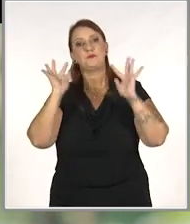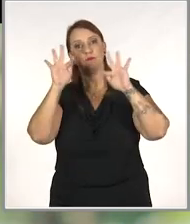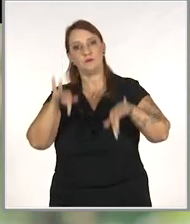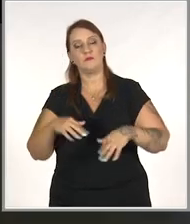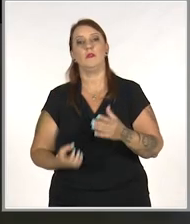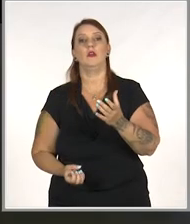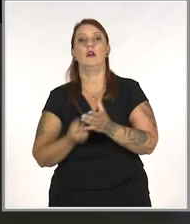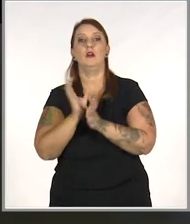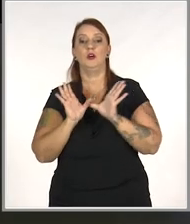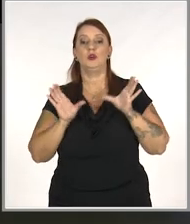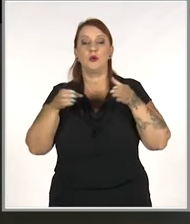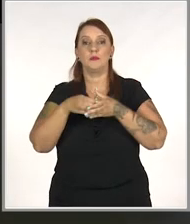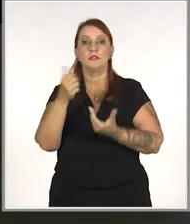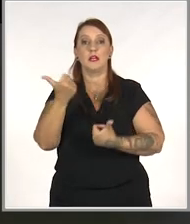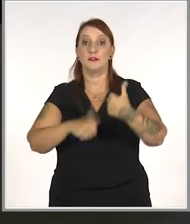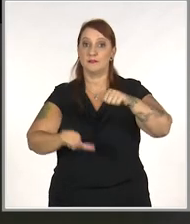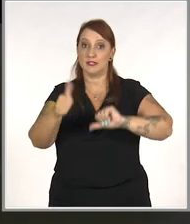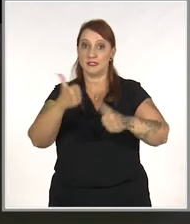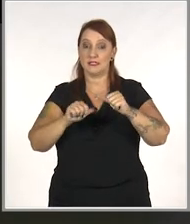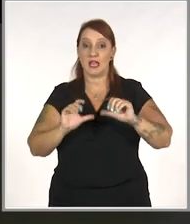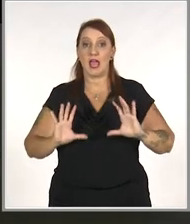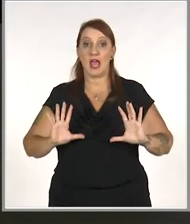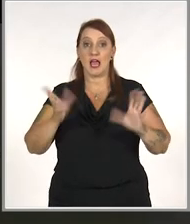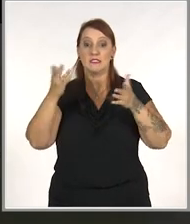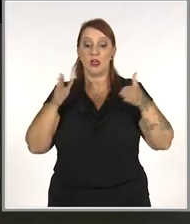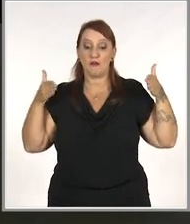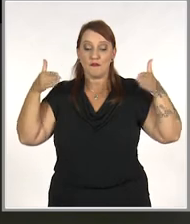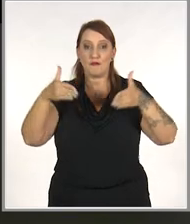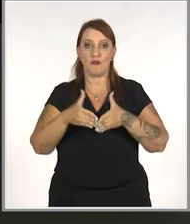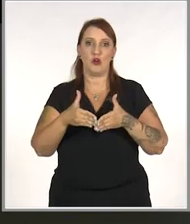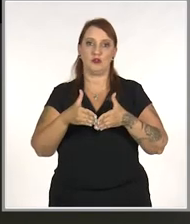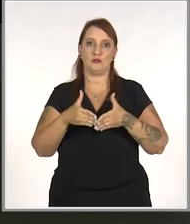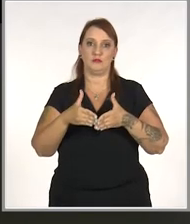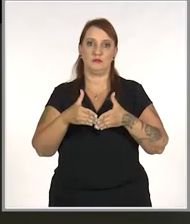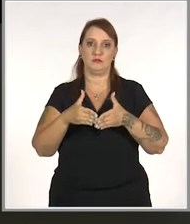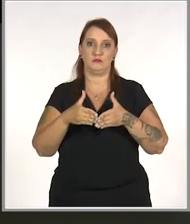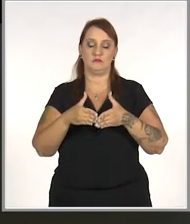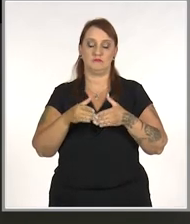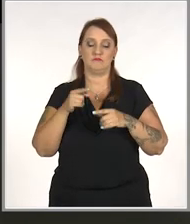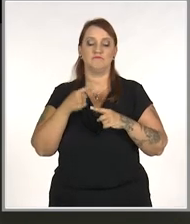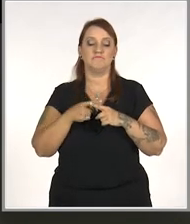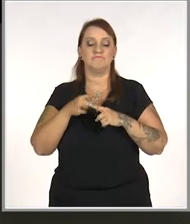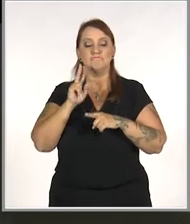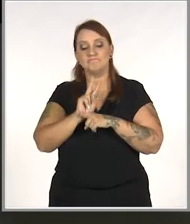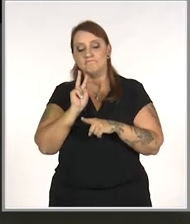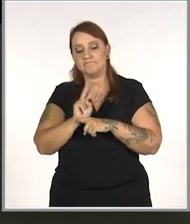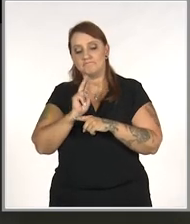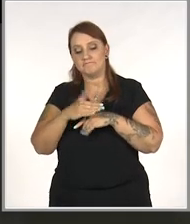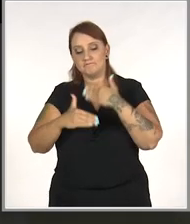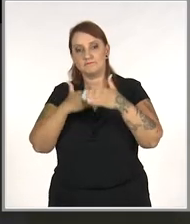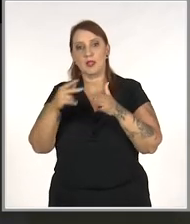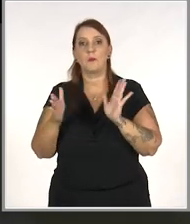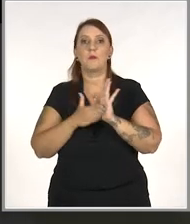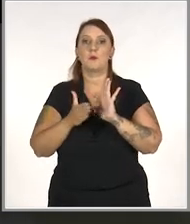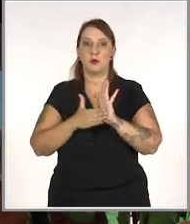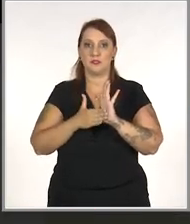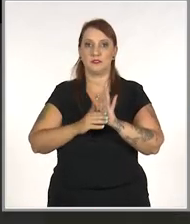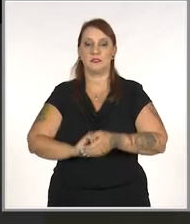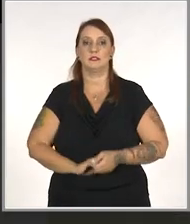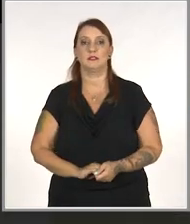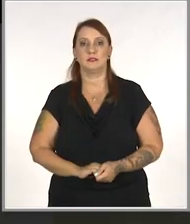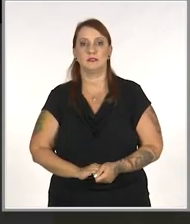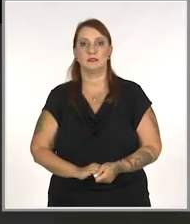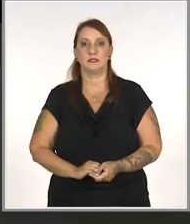é criada a comissão de avaliação das ações dos fóruns de educação, para acompanhar o andamento das propostas.